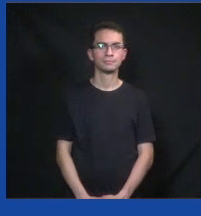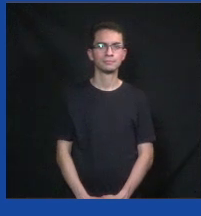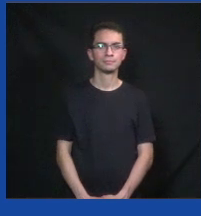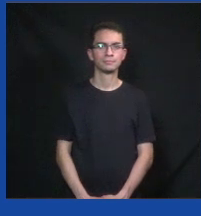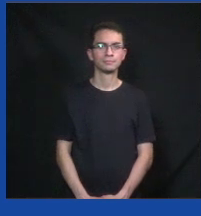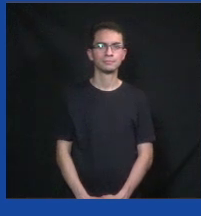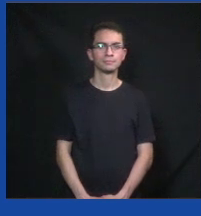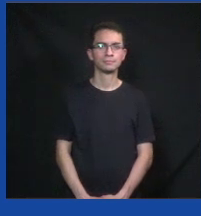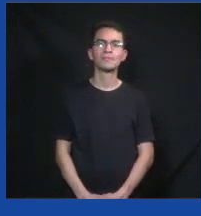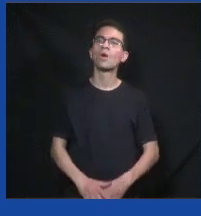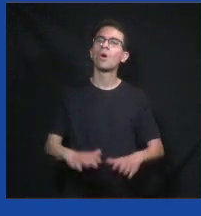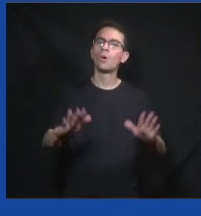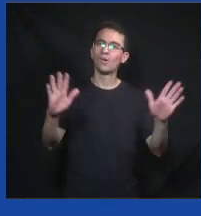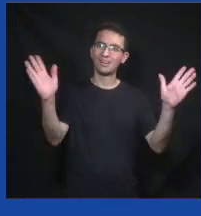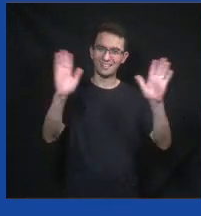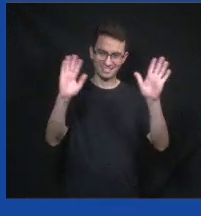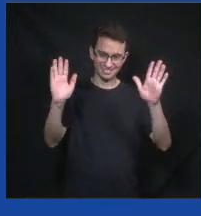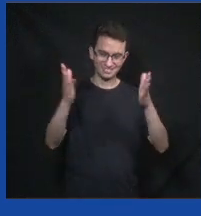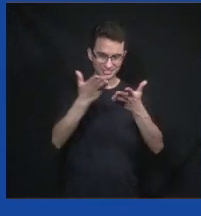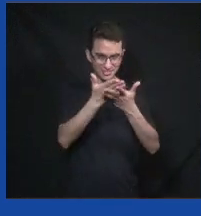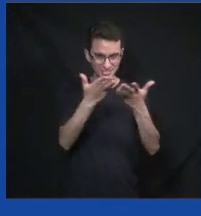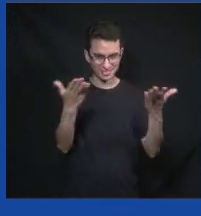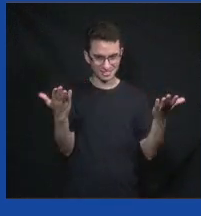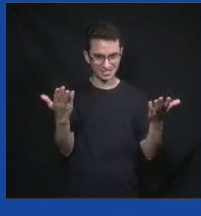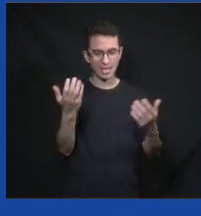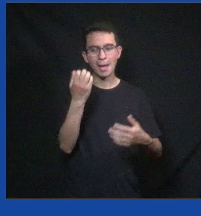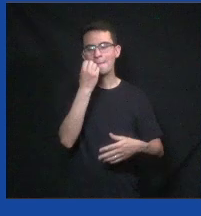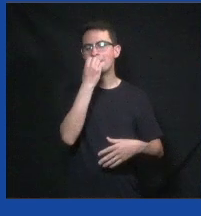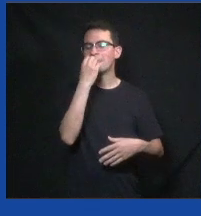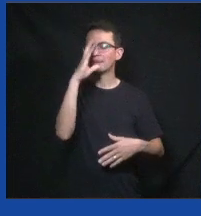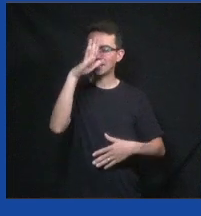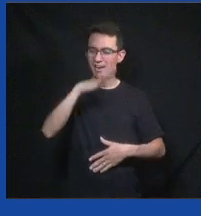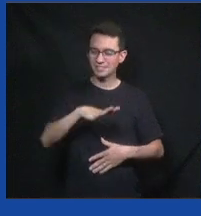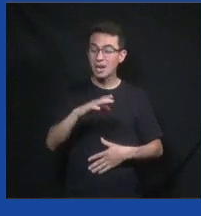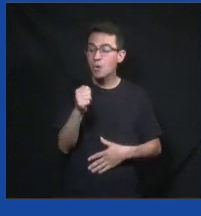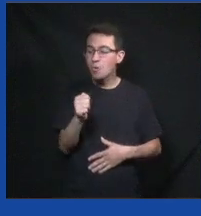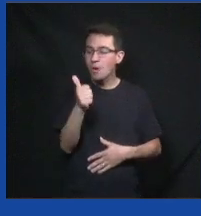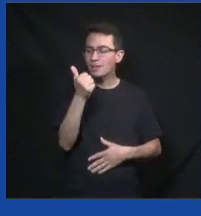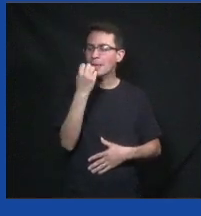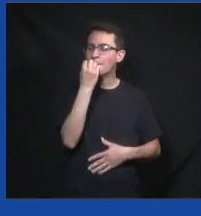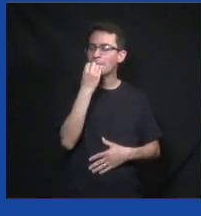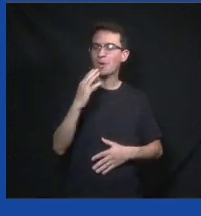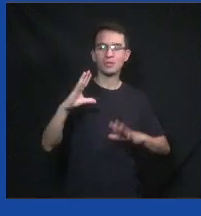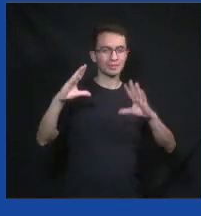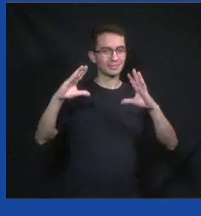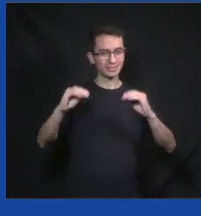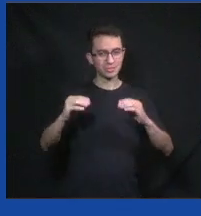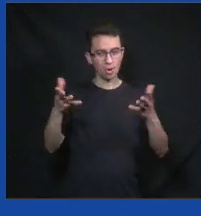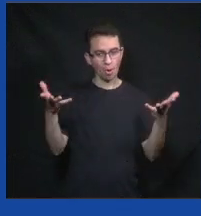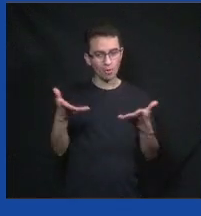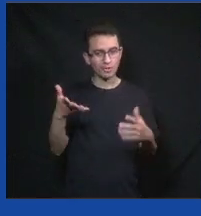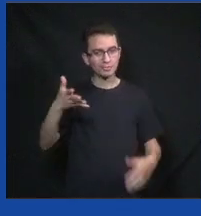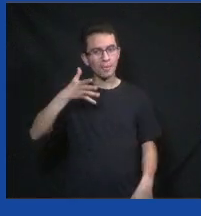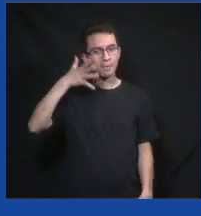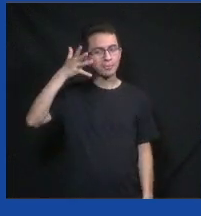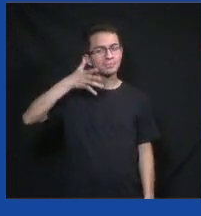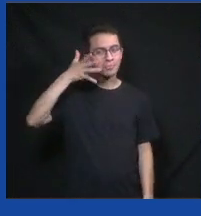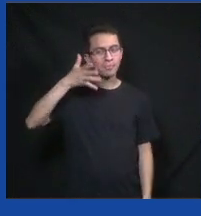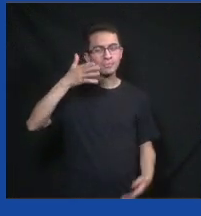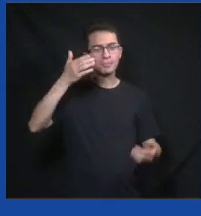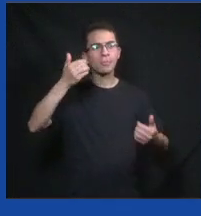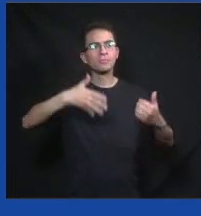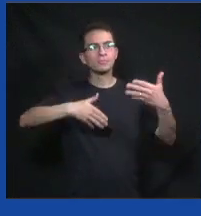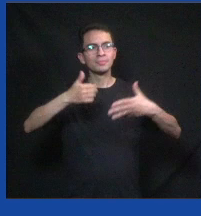Oi pessoal, boa noite. Boa tarde, boa noite mais ou menos. Talvez durante essa minha fala aqui vá ficando escuro,